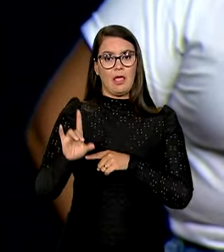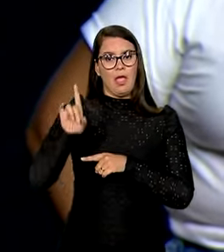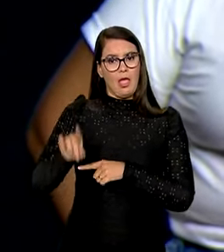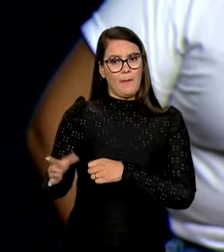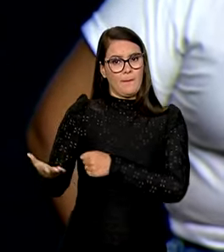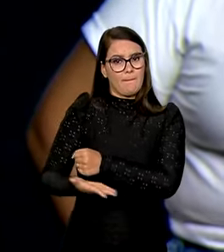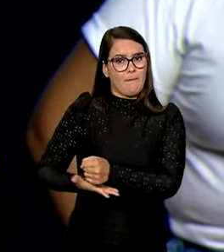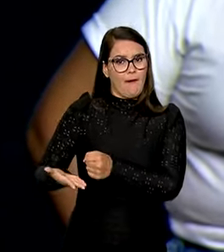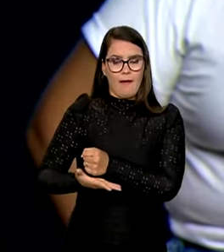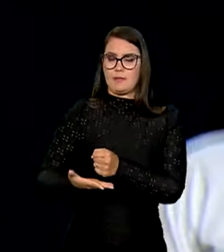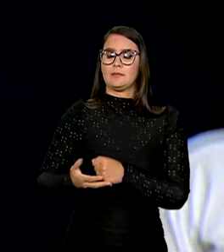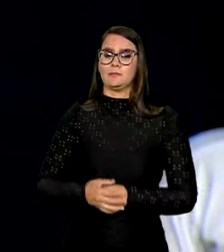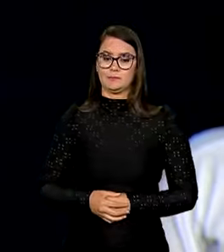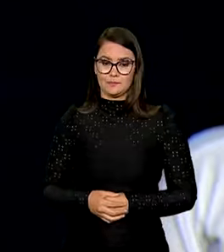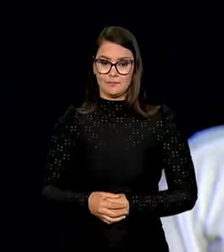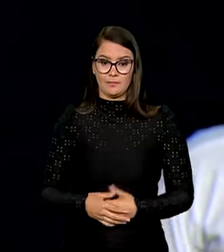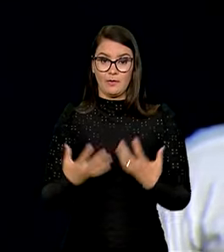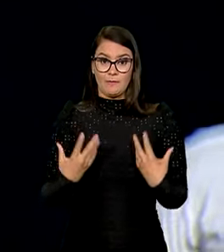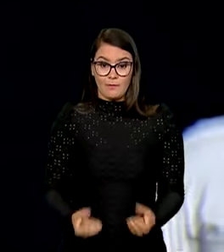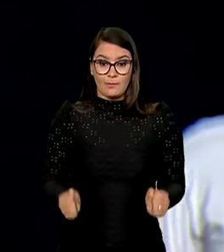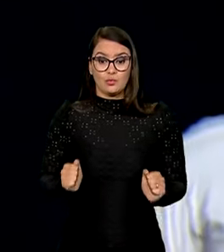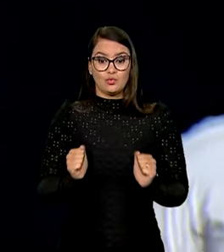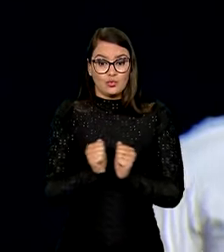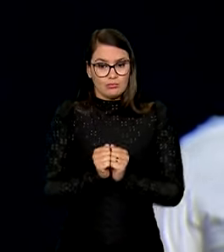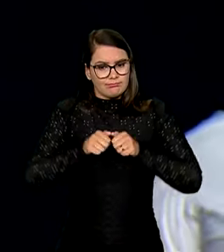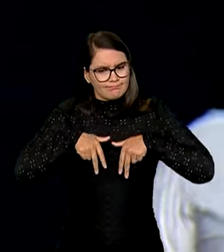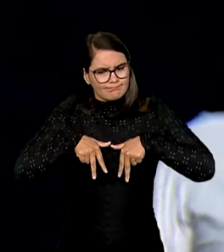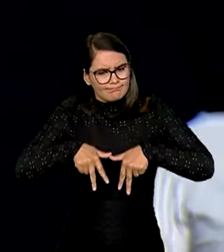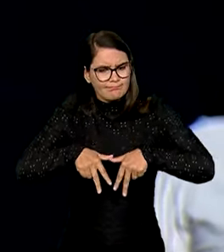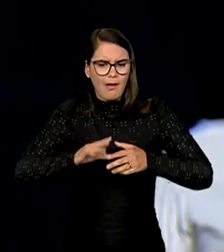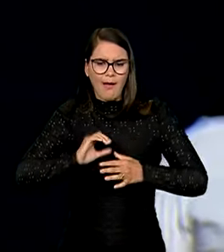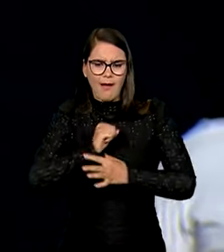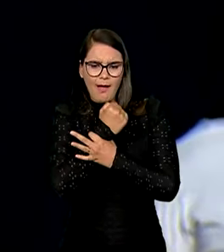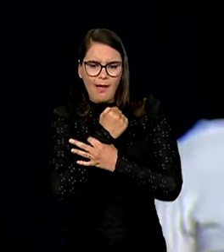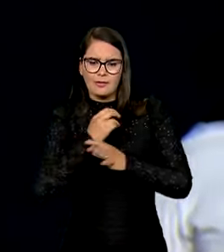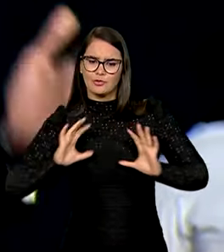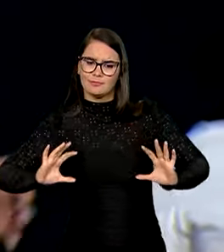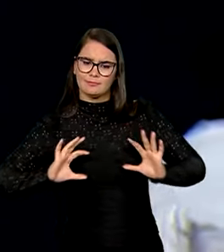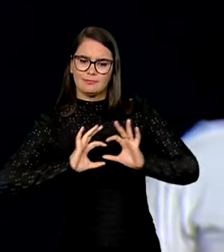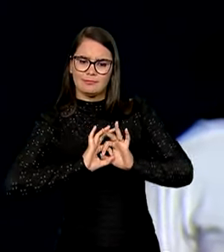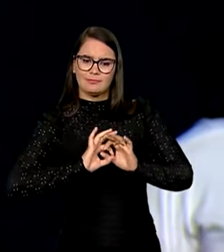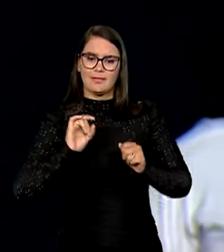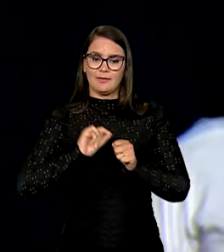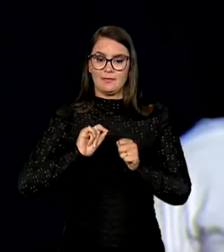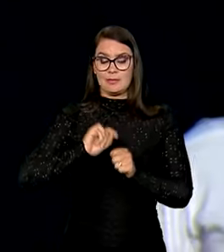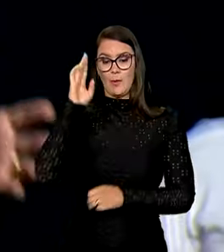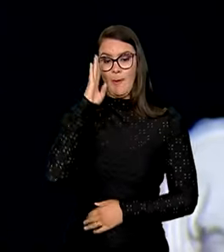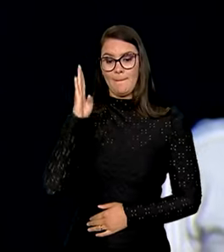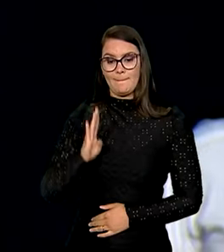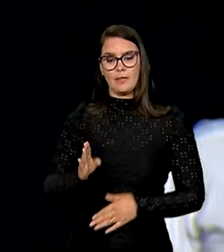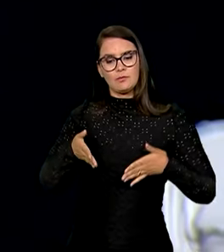pilar incontornável. Vamos estar juntos aí, lado a lado, para garantir essa conectividade e assim fazer com que o Brasil